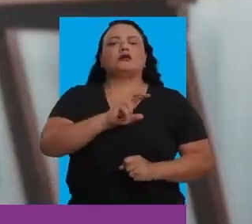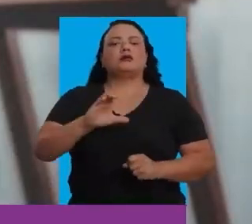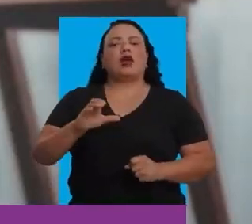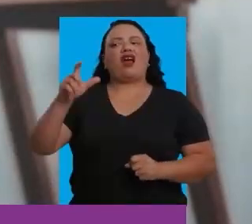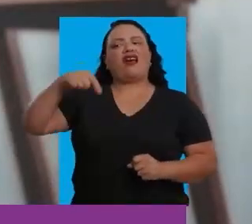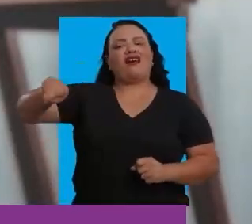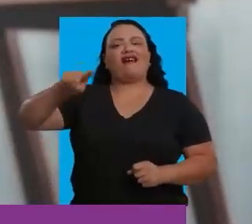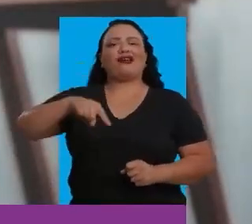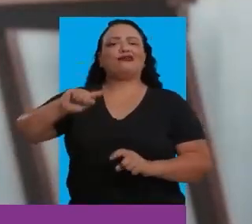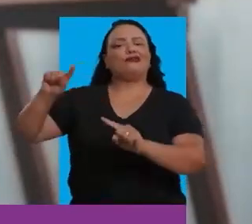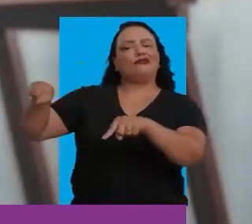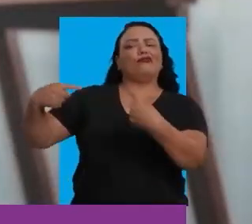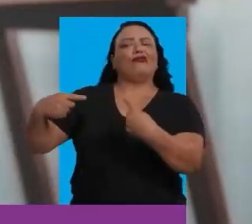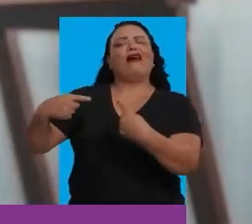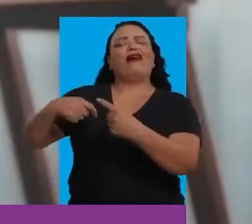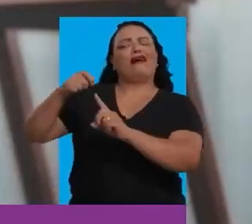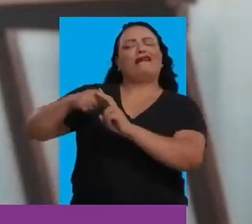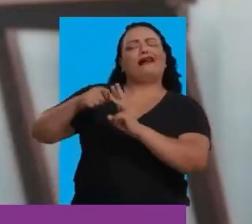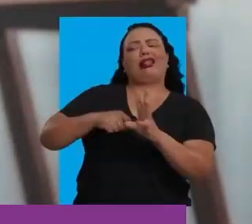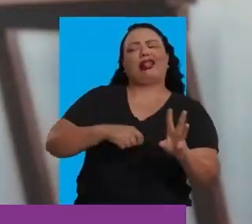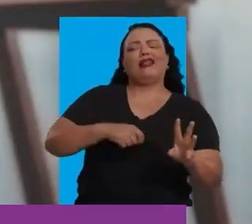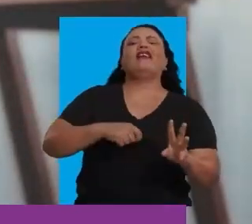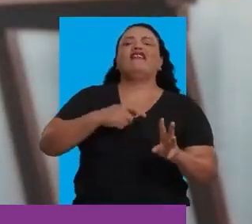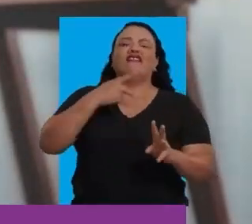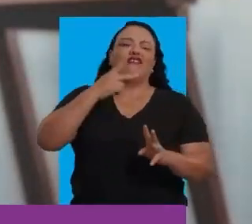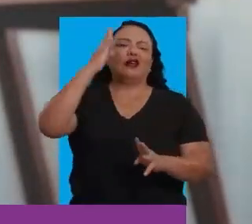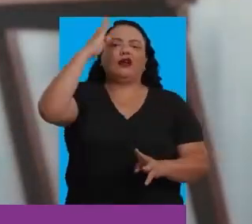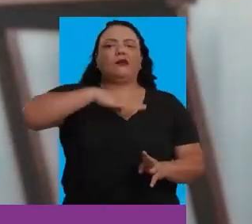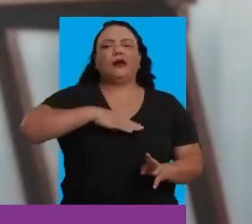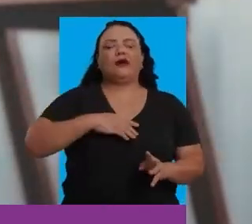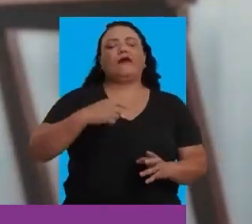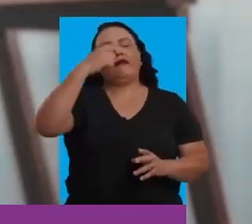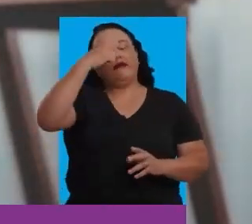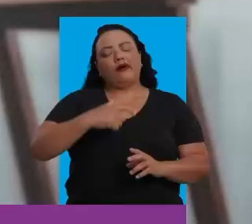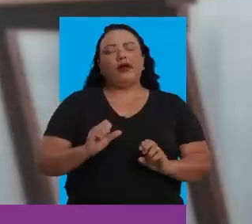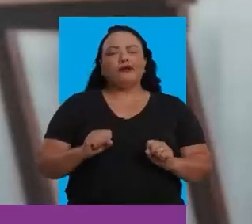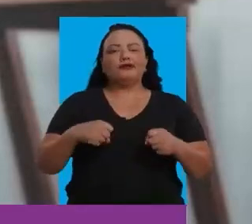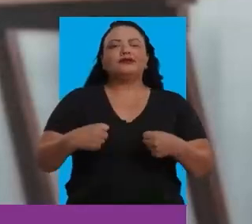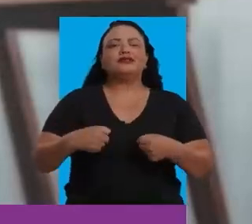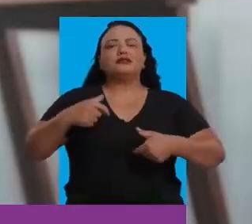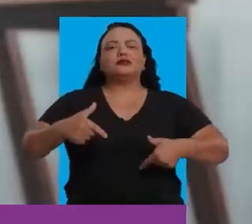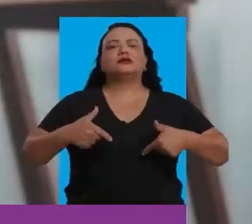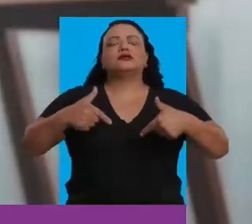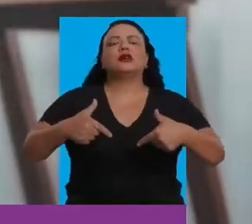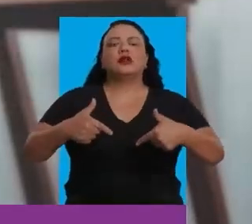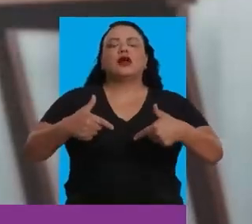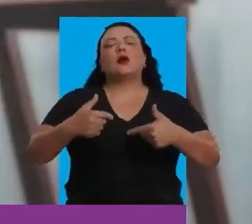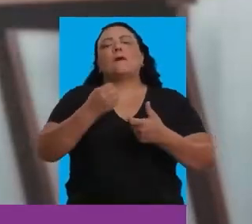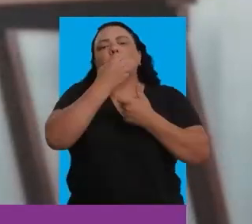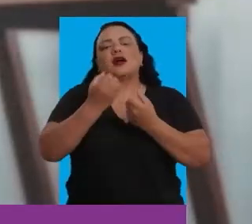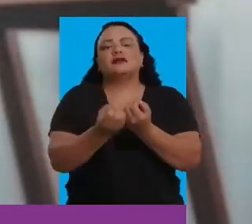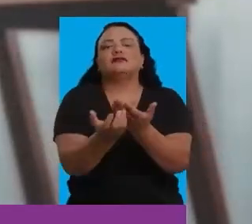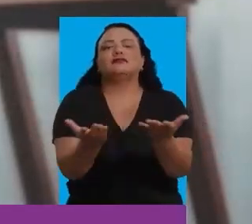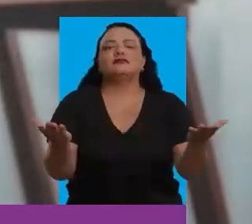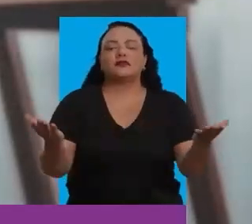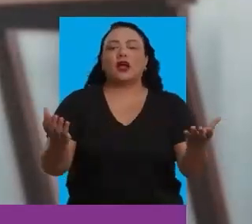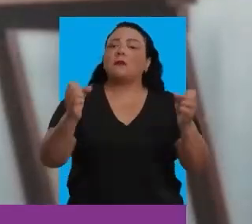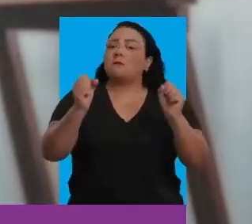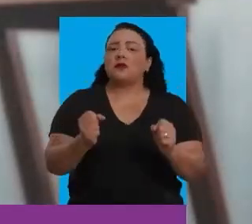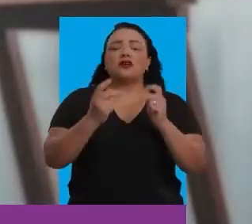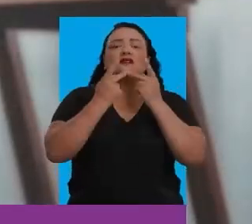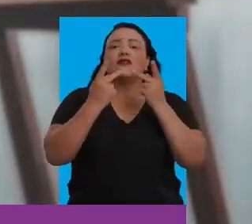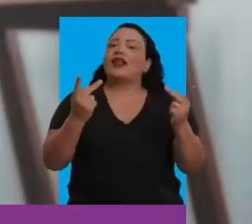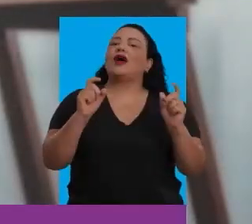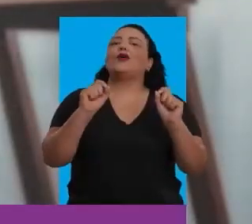ama essa terra. Enquanto eles dedicaram os últimos meses a falar mal de Conquista, eu dedico a minha vida a fazer o bem pela